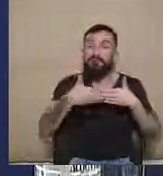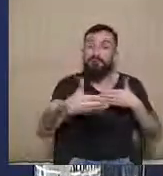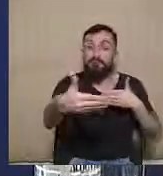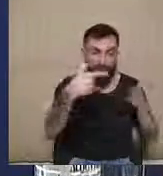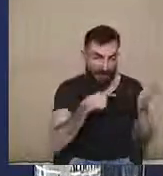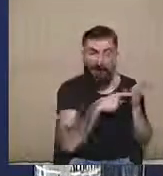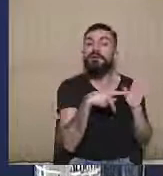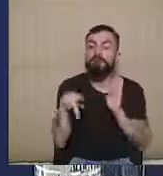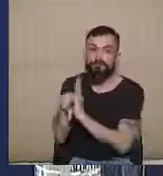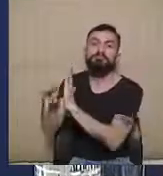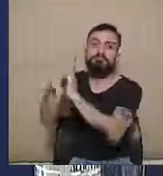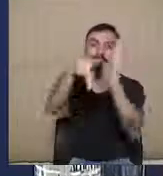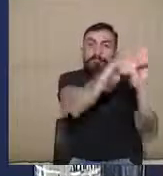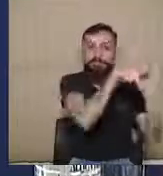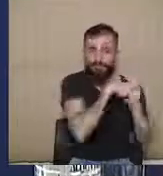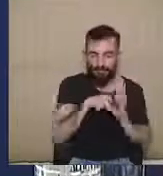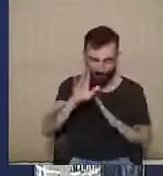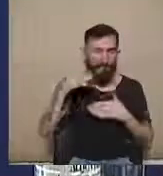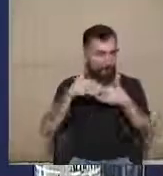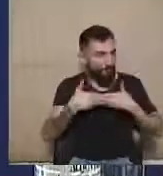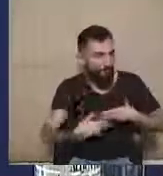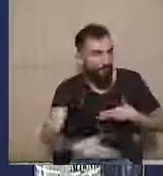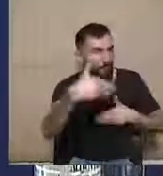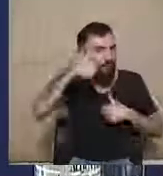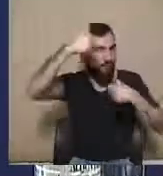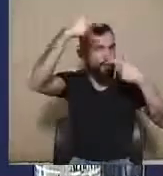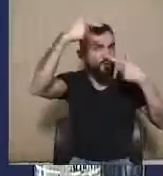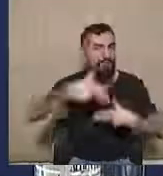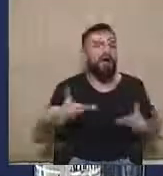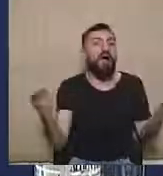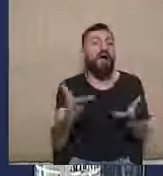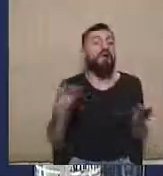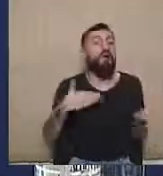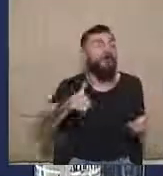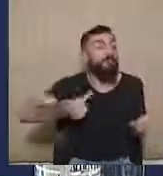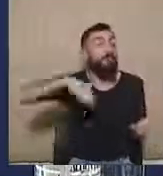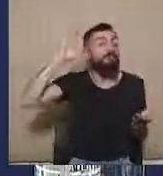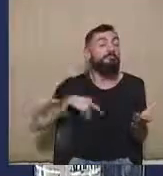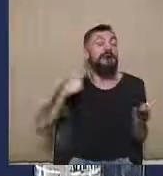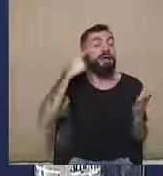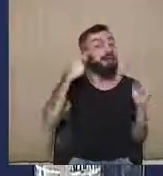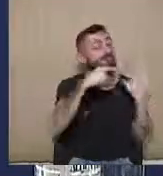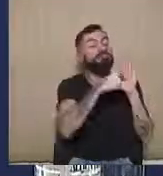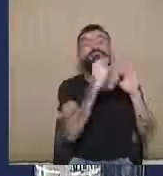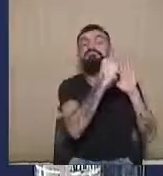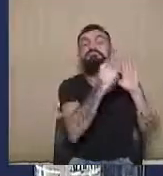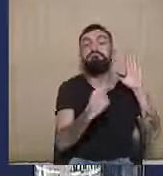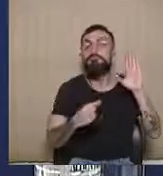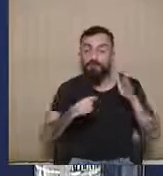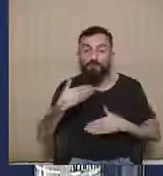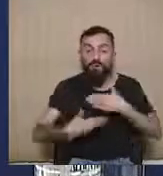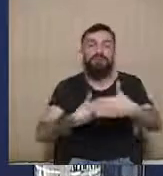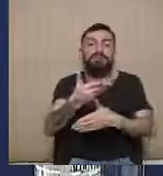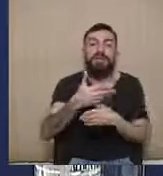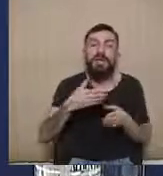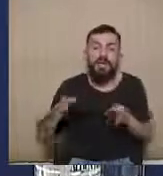especificidades. Então, vamos lá. E quais são os aspectos mais peculiares? O que torna o processo eleitoral